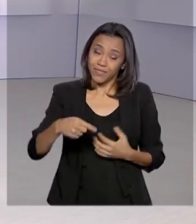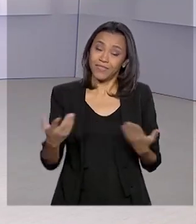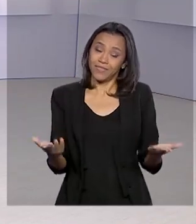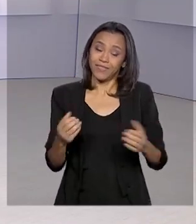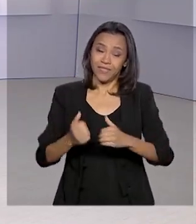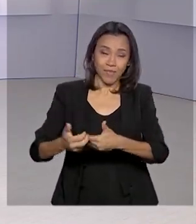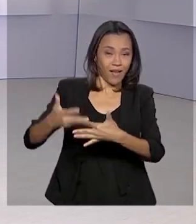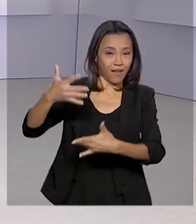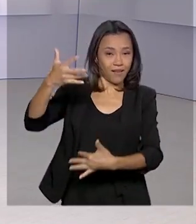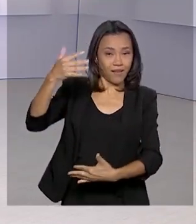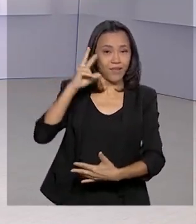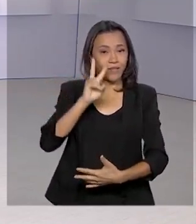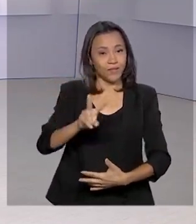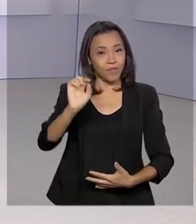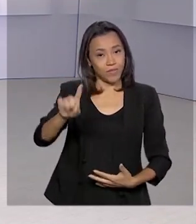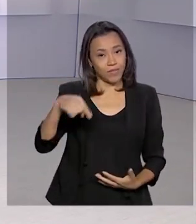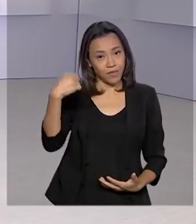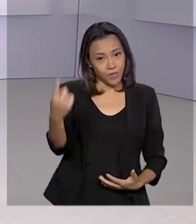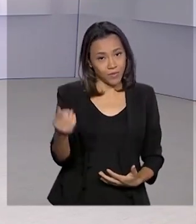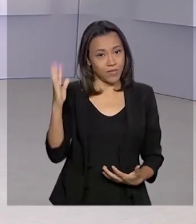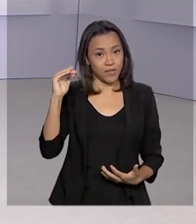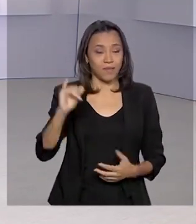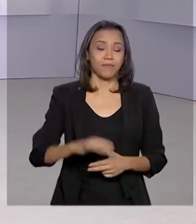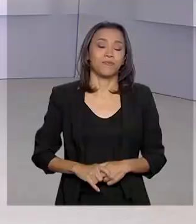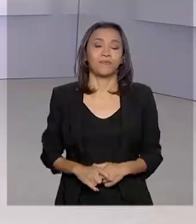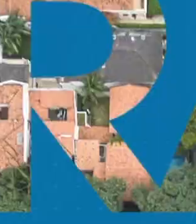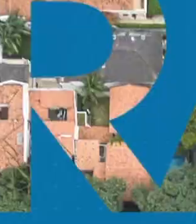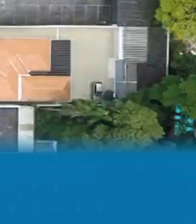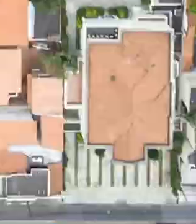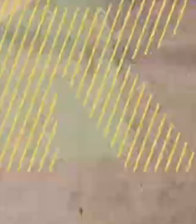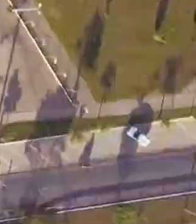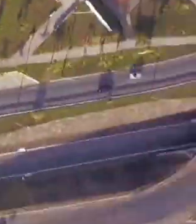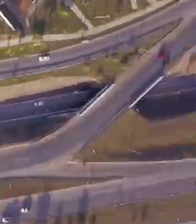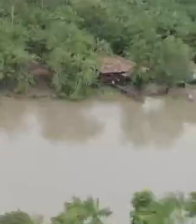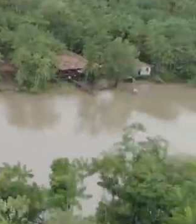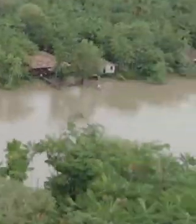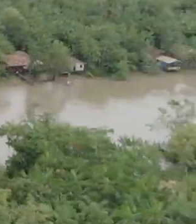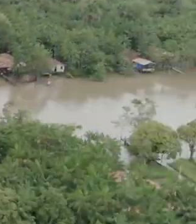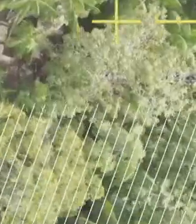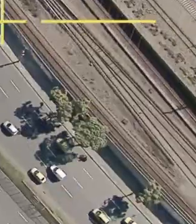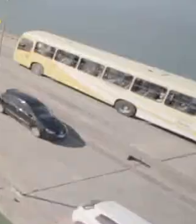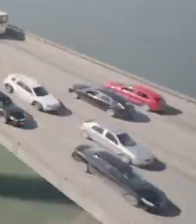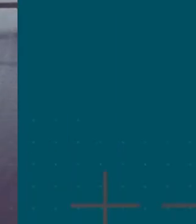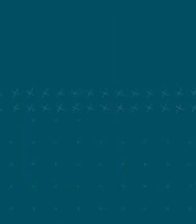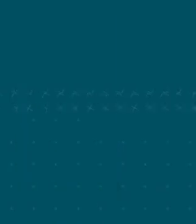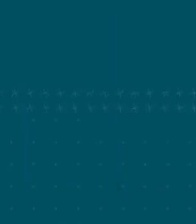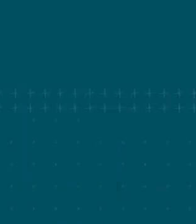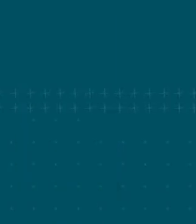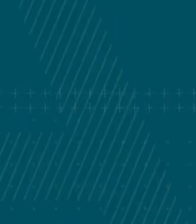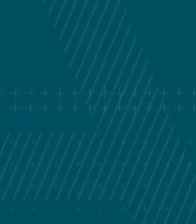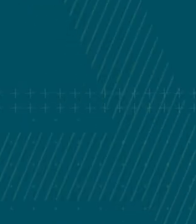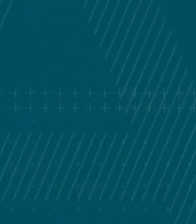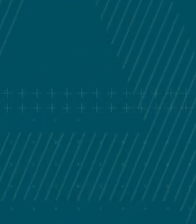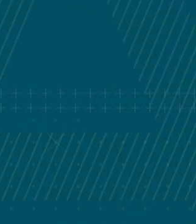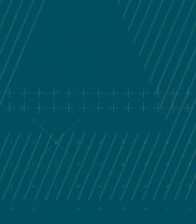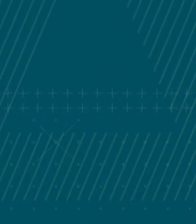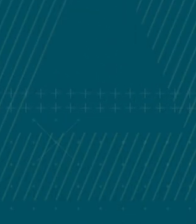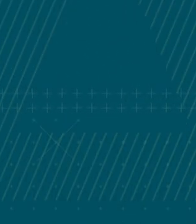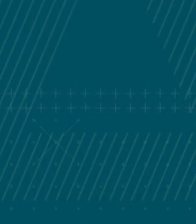sociais. Nos vemos na próxima edição. Até lá. Tchau. Tchau. Tchau. Tchau. Tchau.